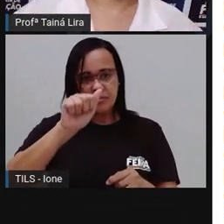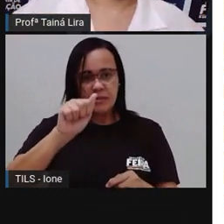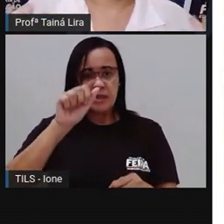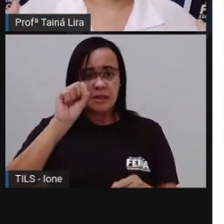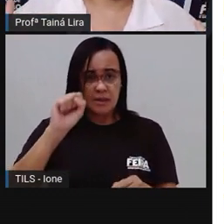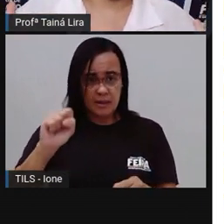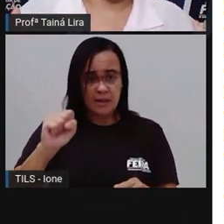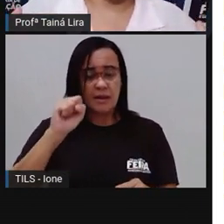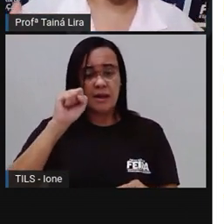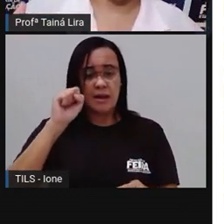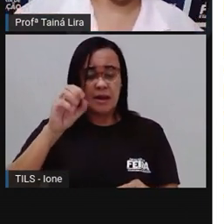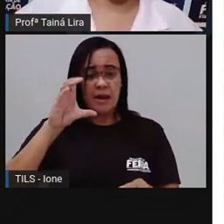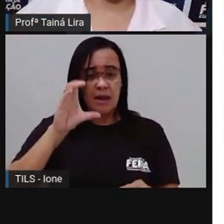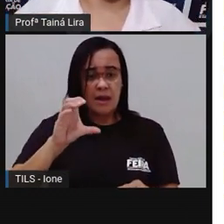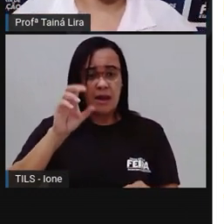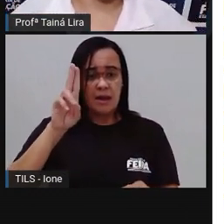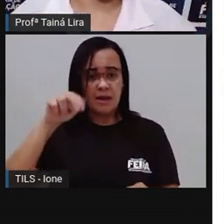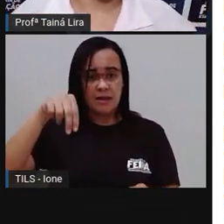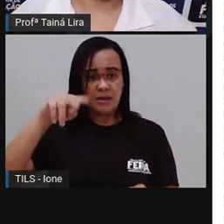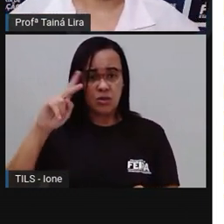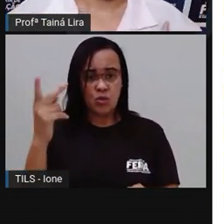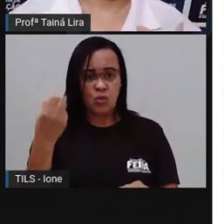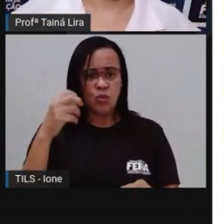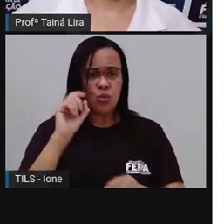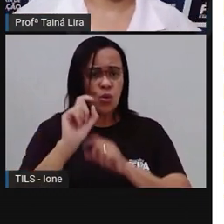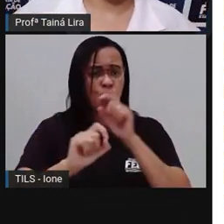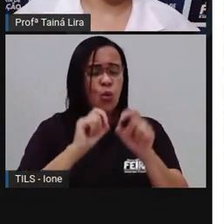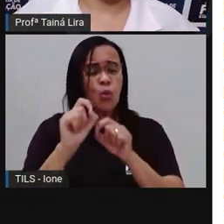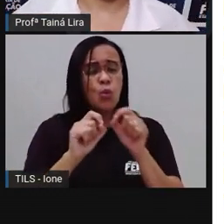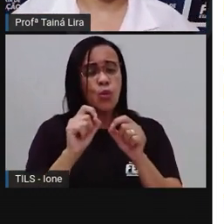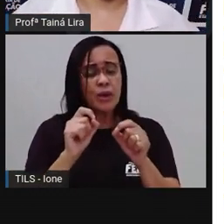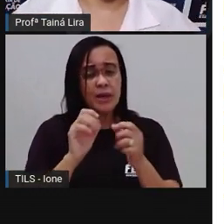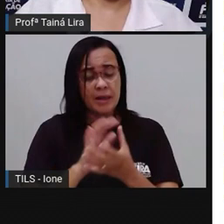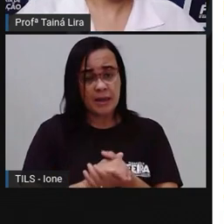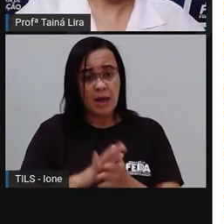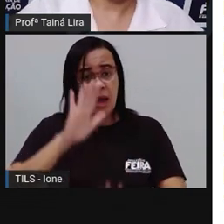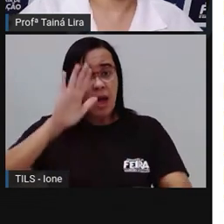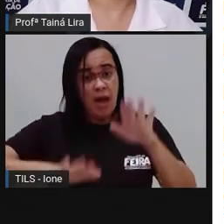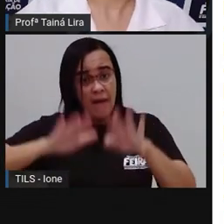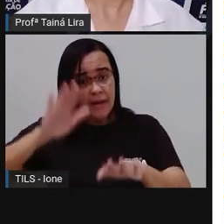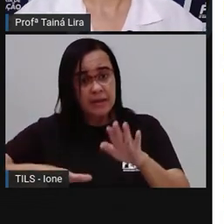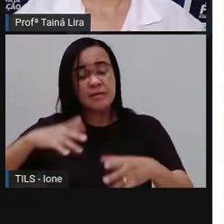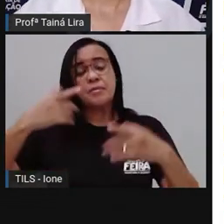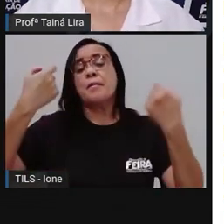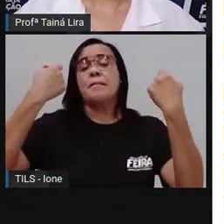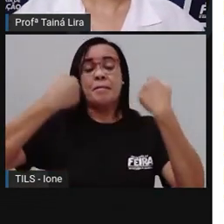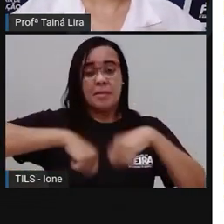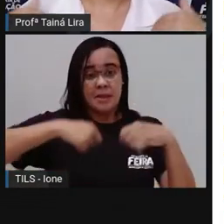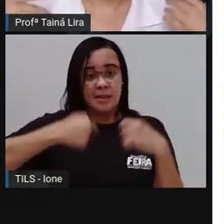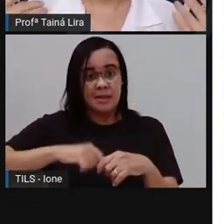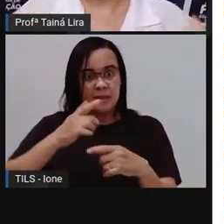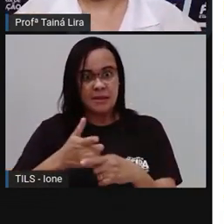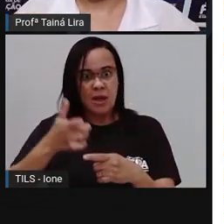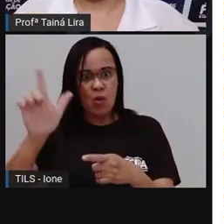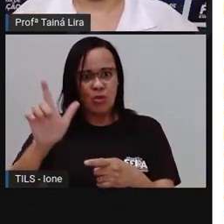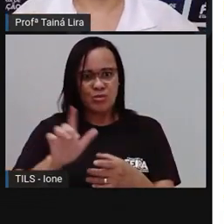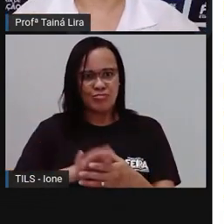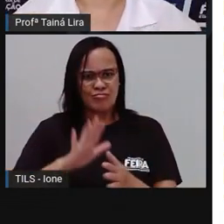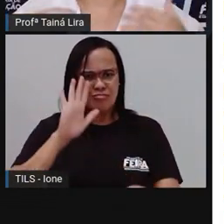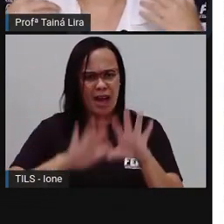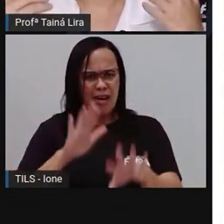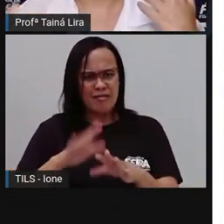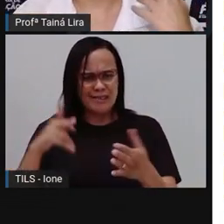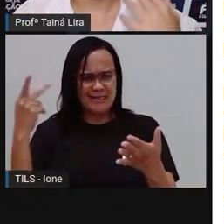final escrevendo esse texto somente uma vez, então, às vezes a precisa fazer um rascunho, ler aquele